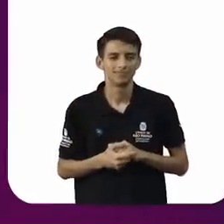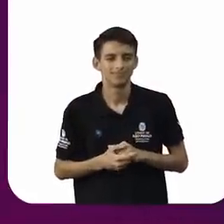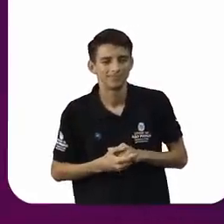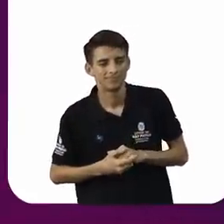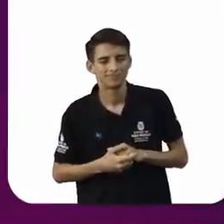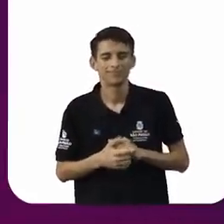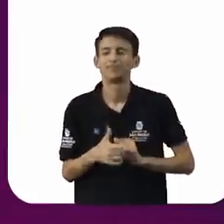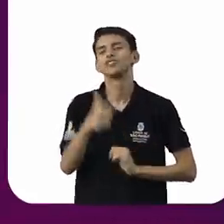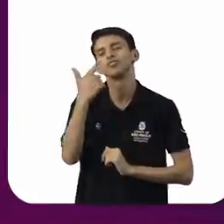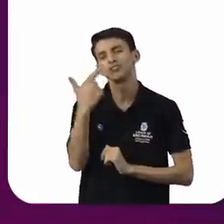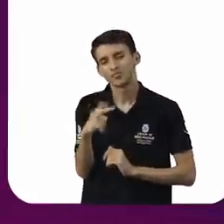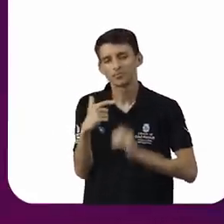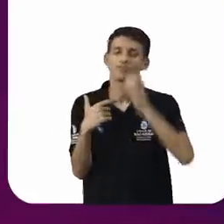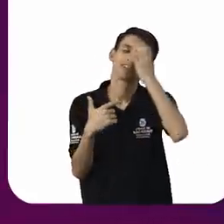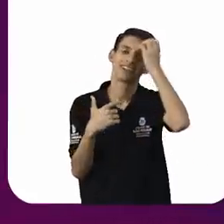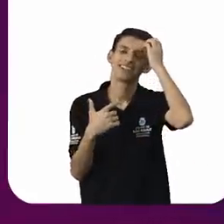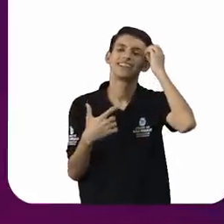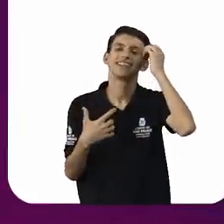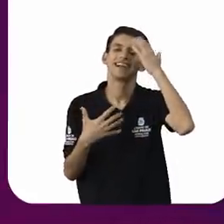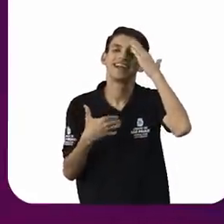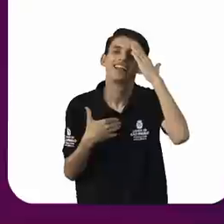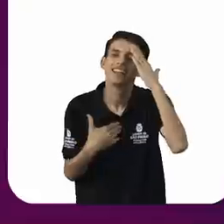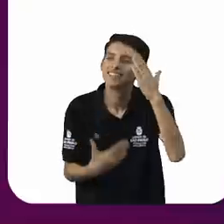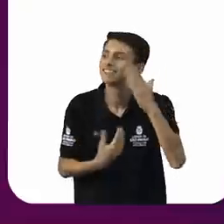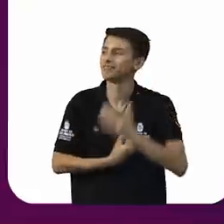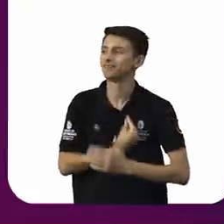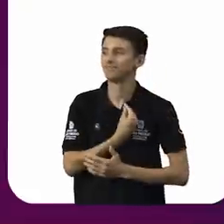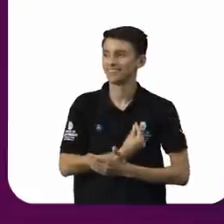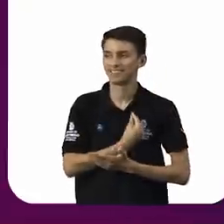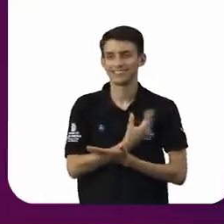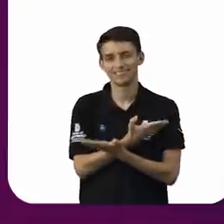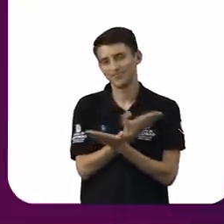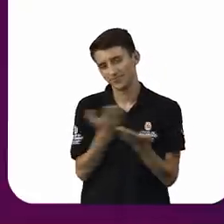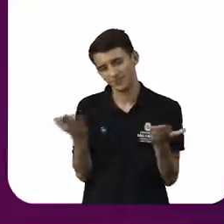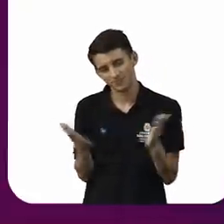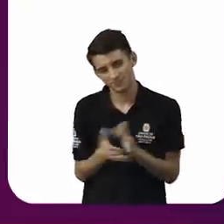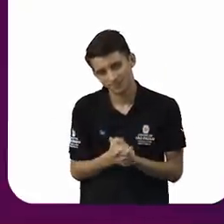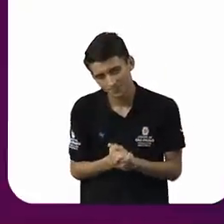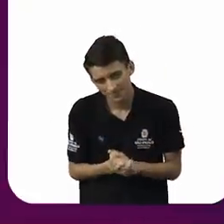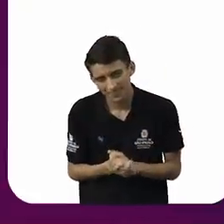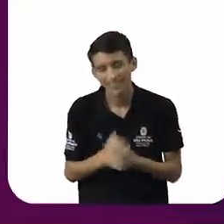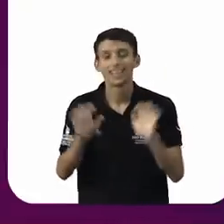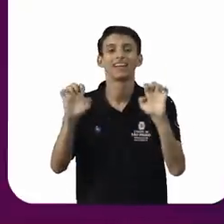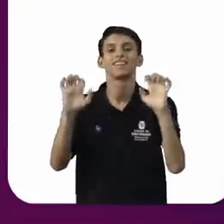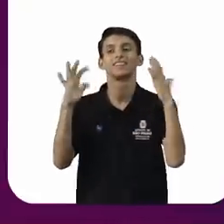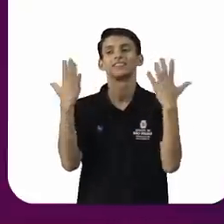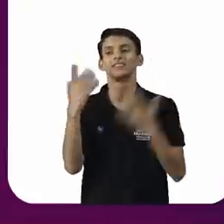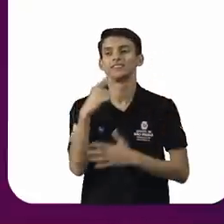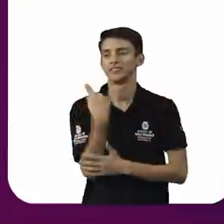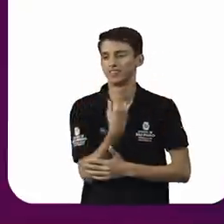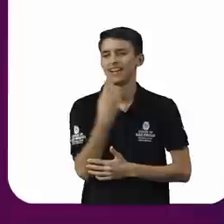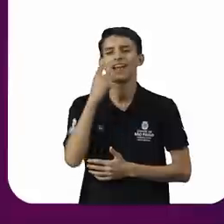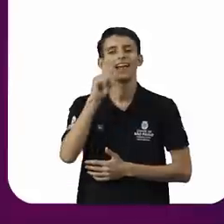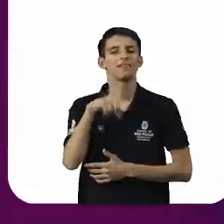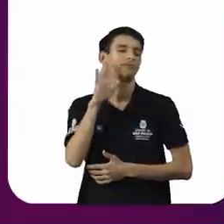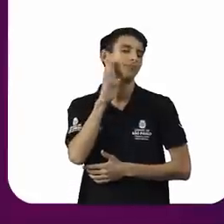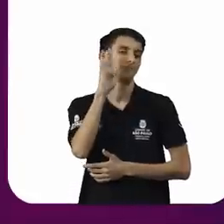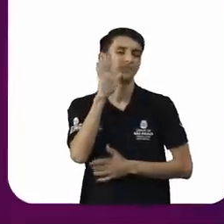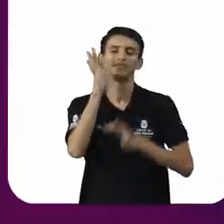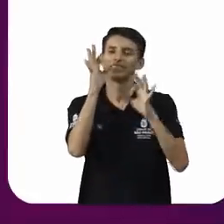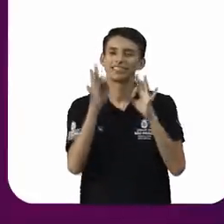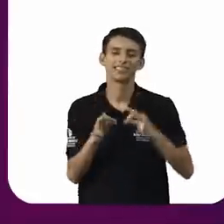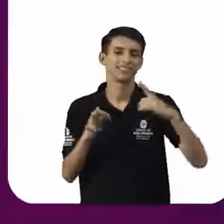profundamente a presença das duas aqui no nosso evento isso é fundamental eu tenho certeza que quem nos